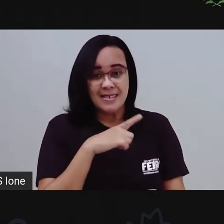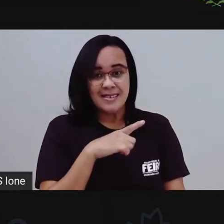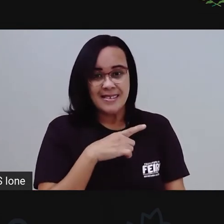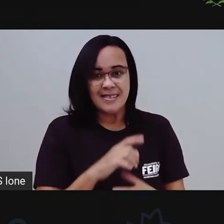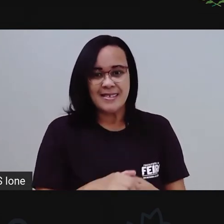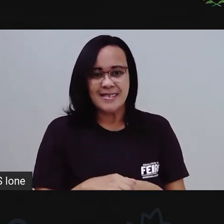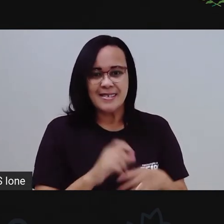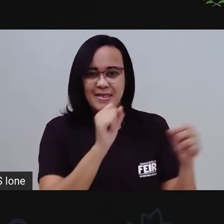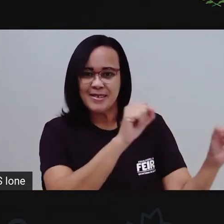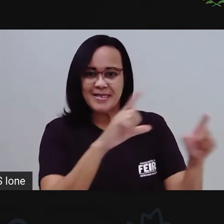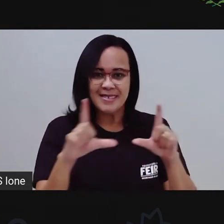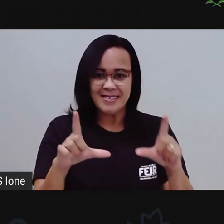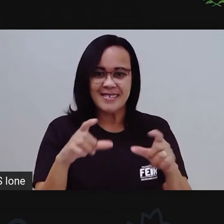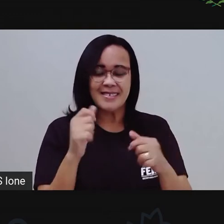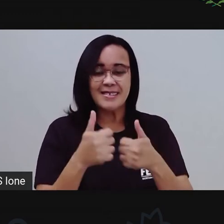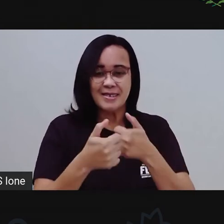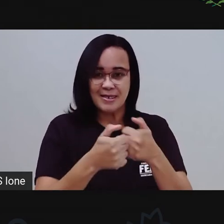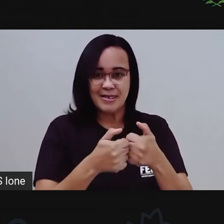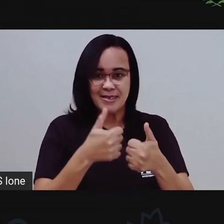compartilhar o próximo joguinho.